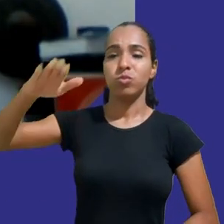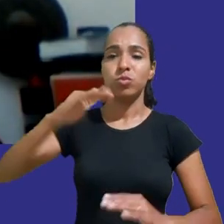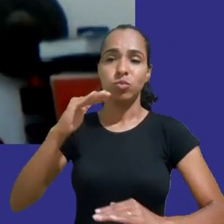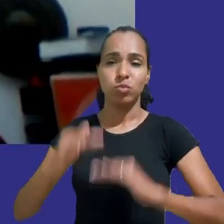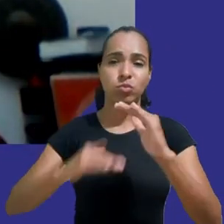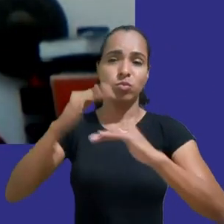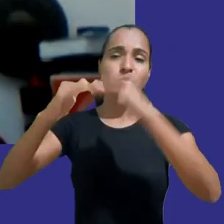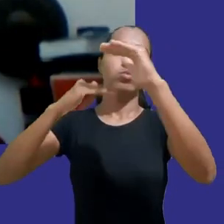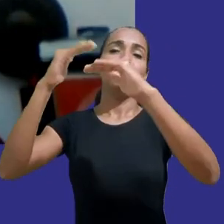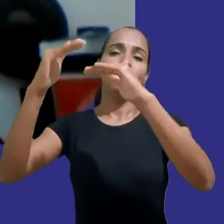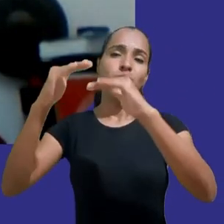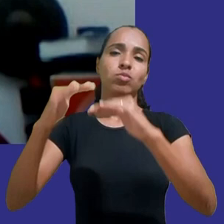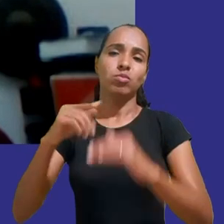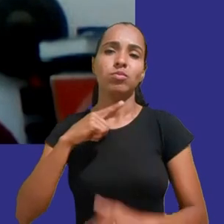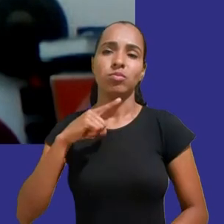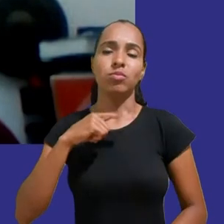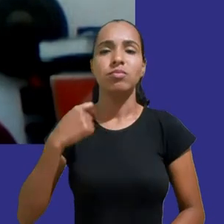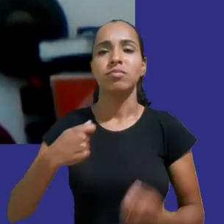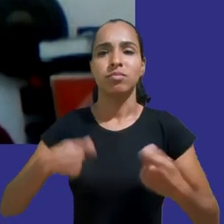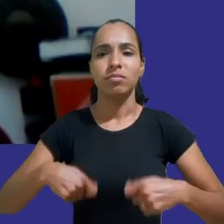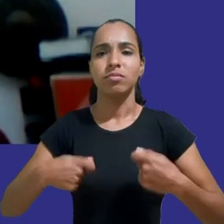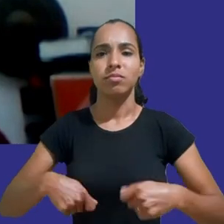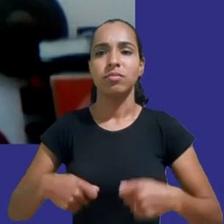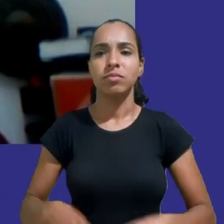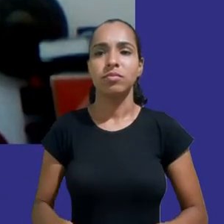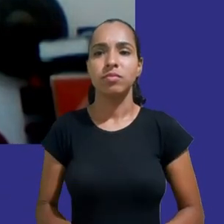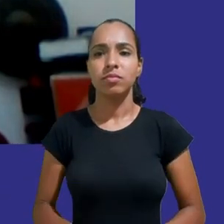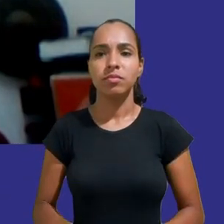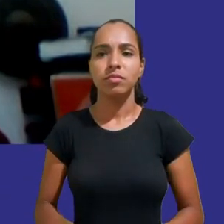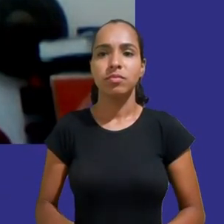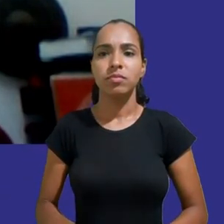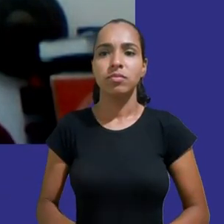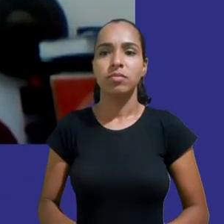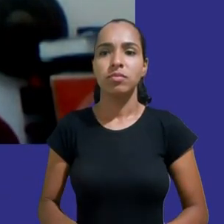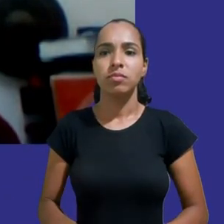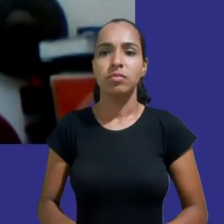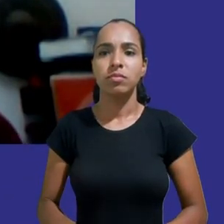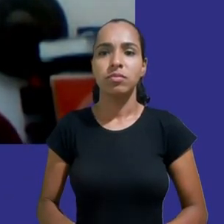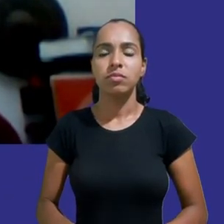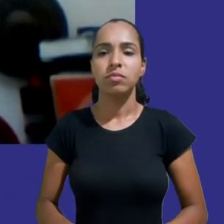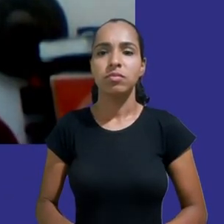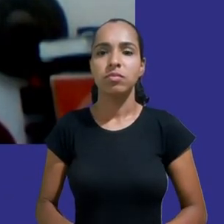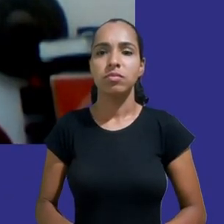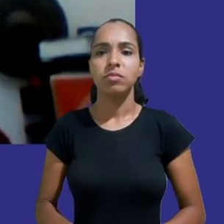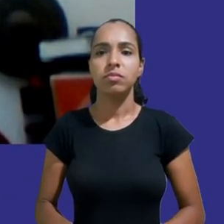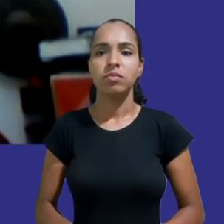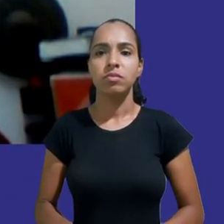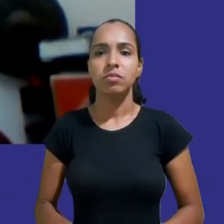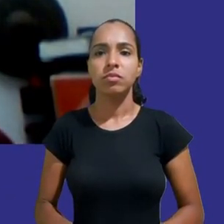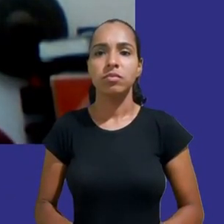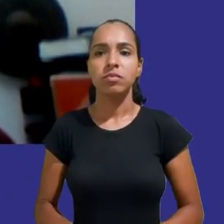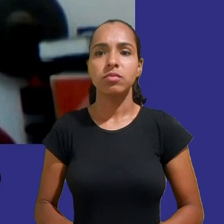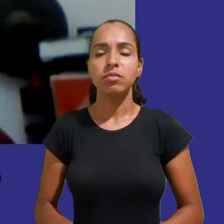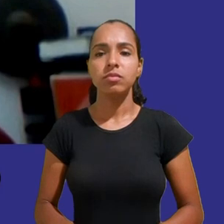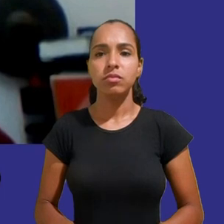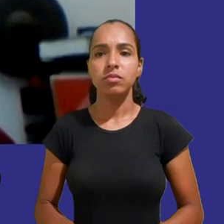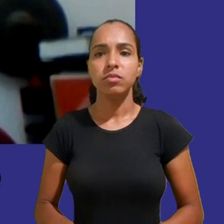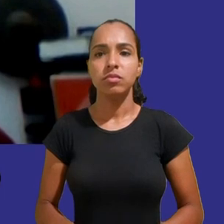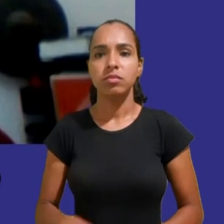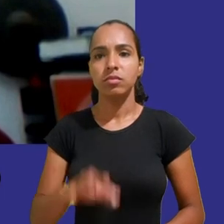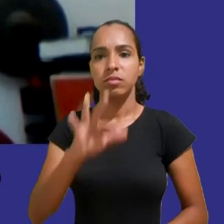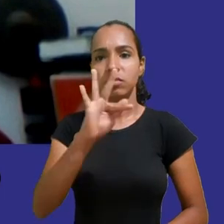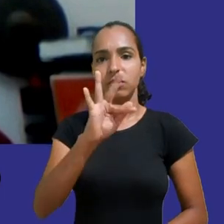Uma das coisas mais interessantes disso e novamente cito a importância do trabalho do FTC é a